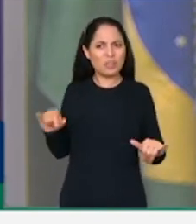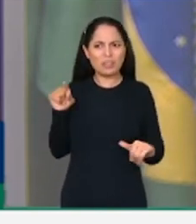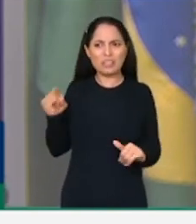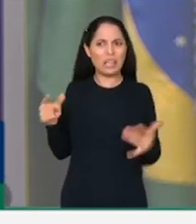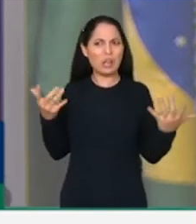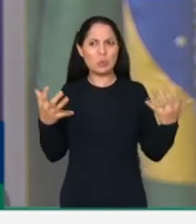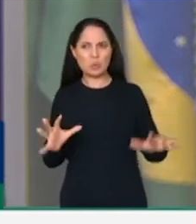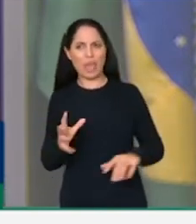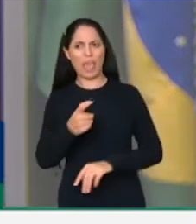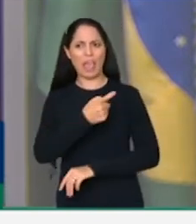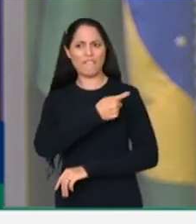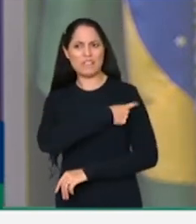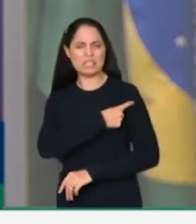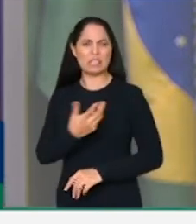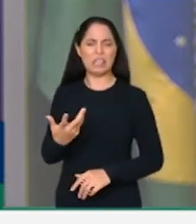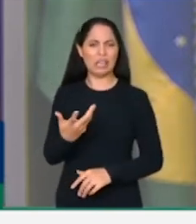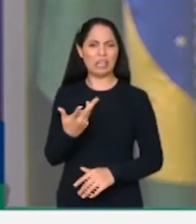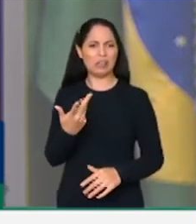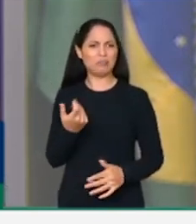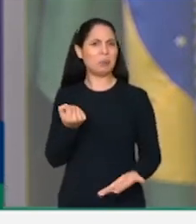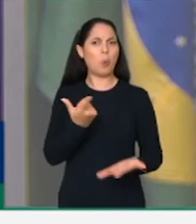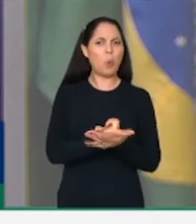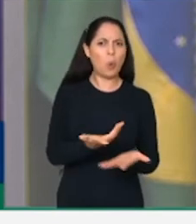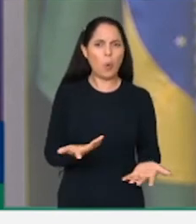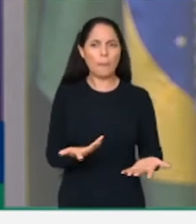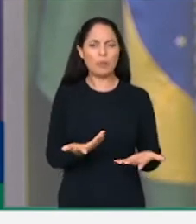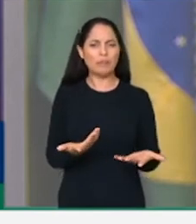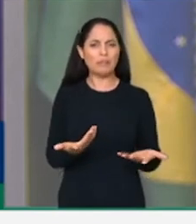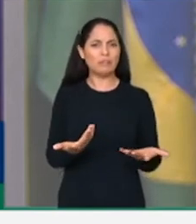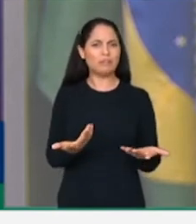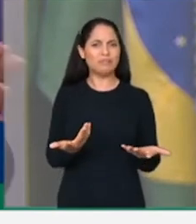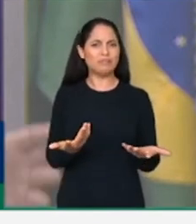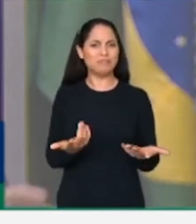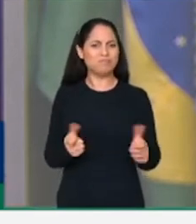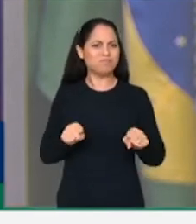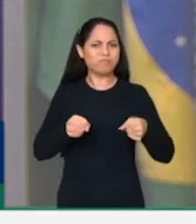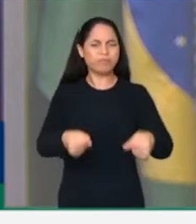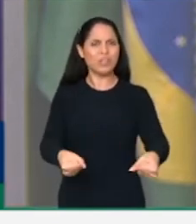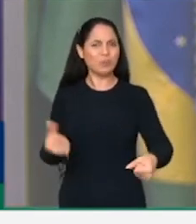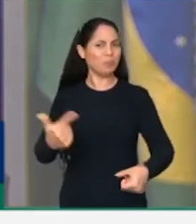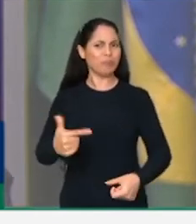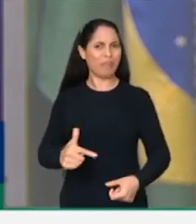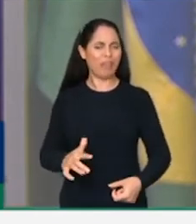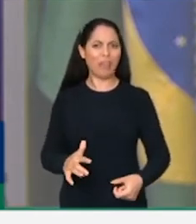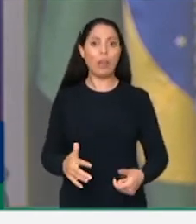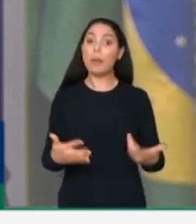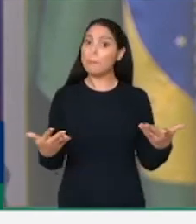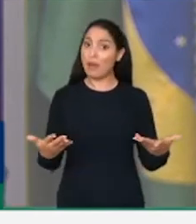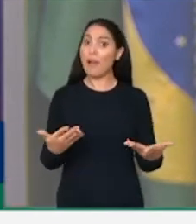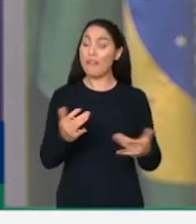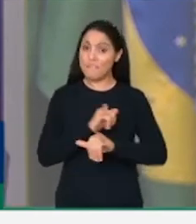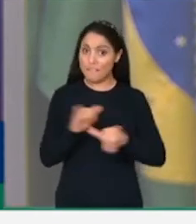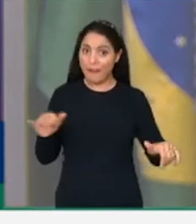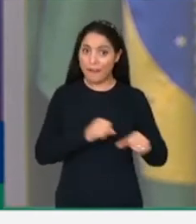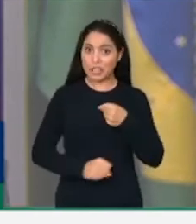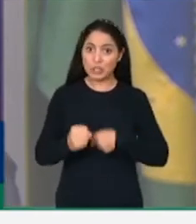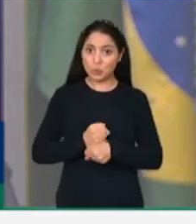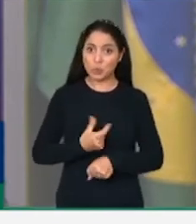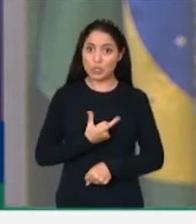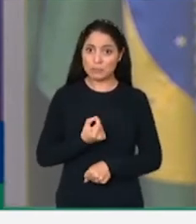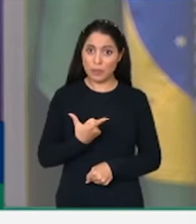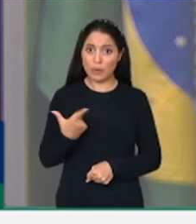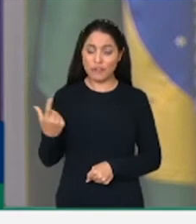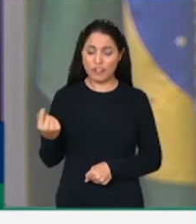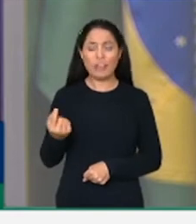vacinas, não tem se empenhado na compra de vacinas. Falam que, desde o ano passado, que estavam tentando